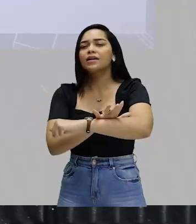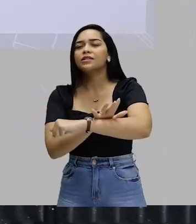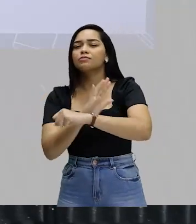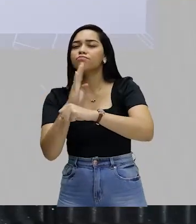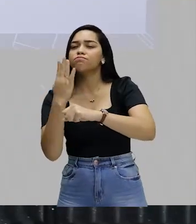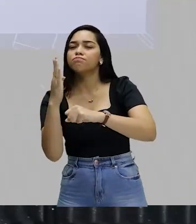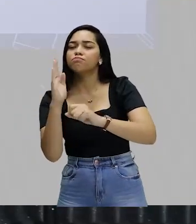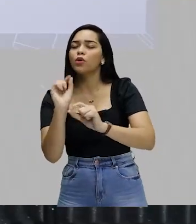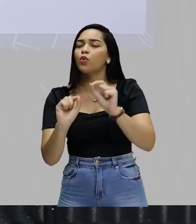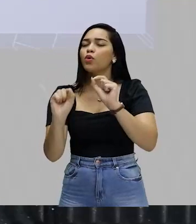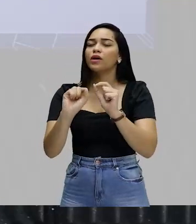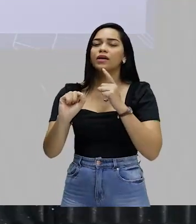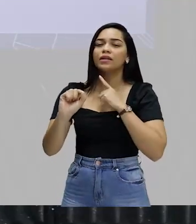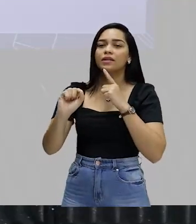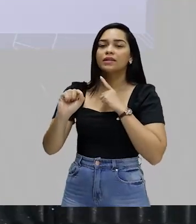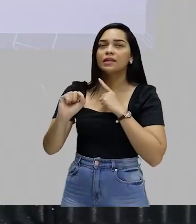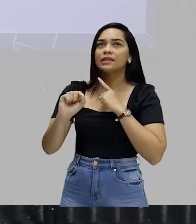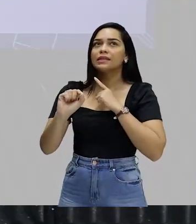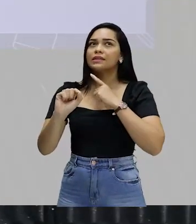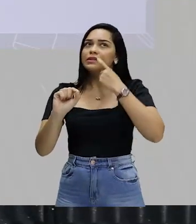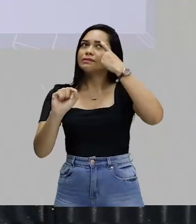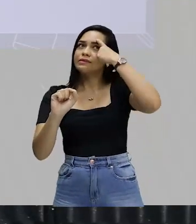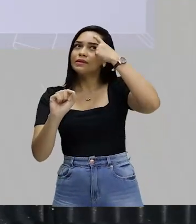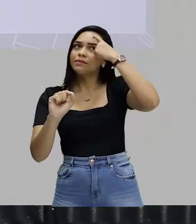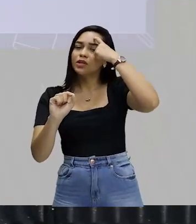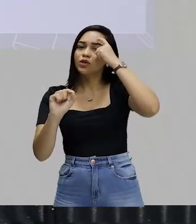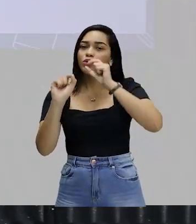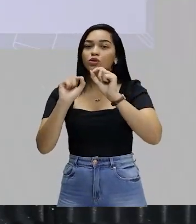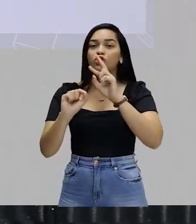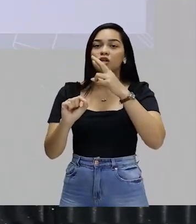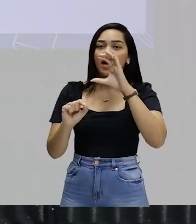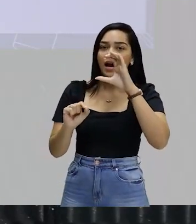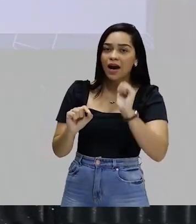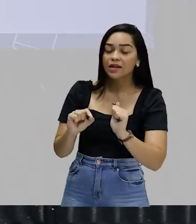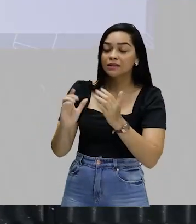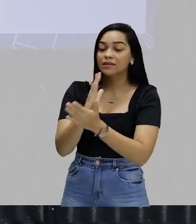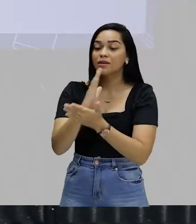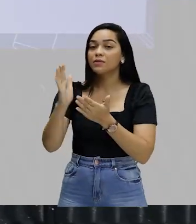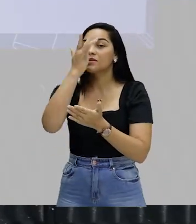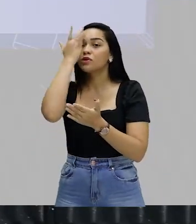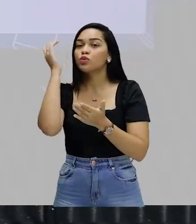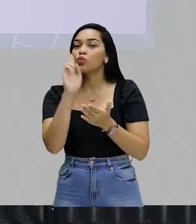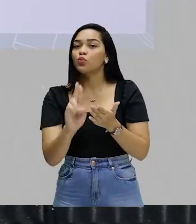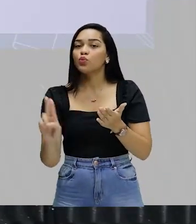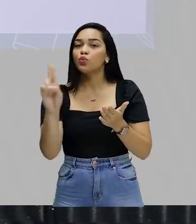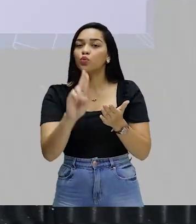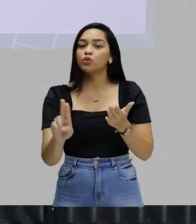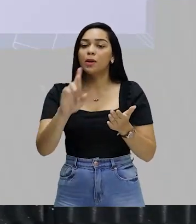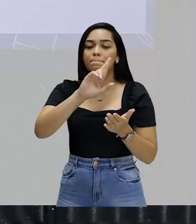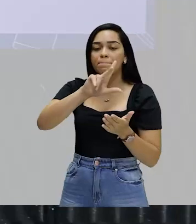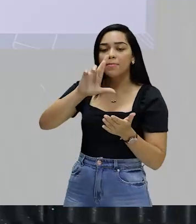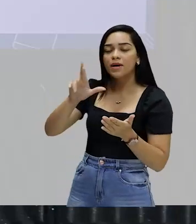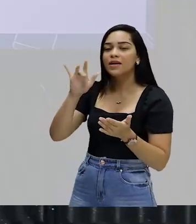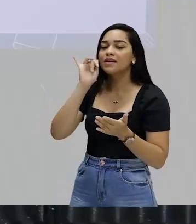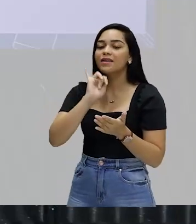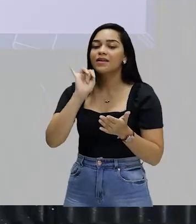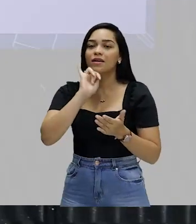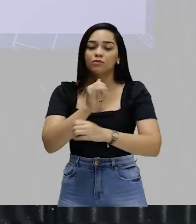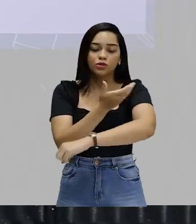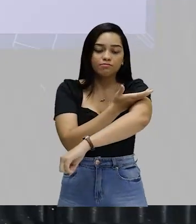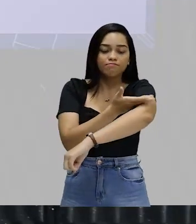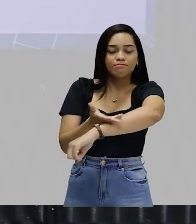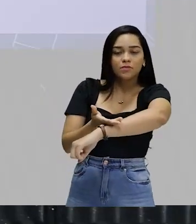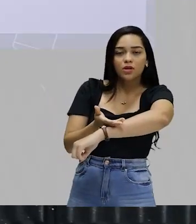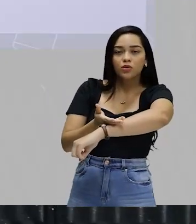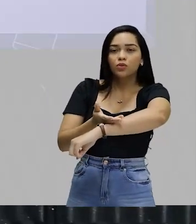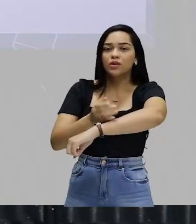diretamente ligado àquela concepção equivocada de raça que muita gente utiliza para diferenciar, por exemplo, brancos e